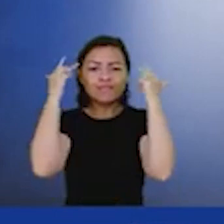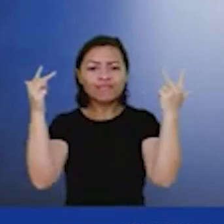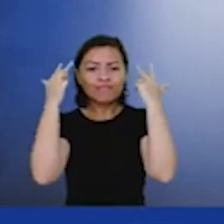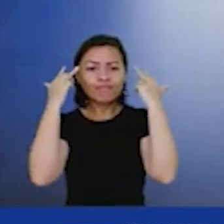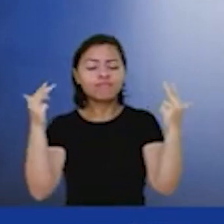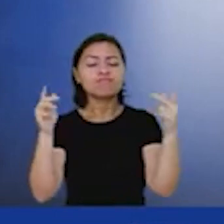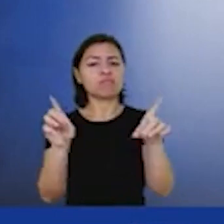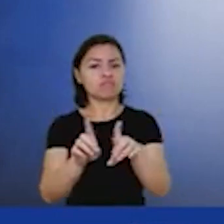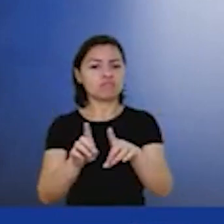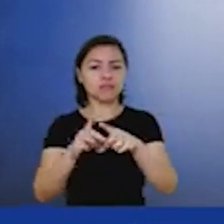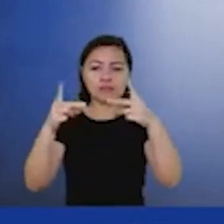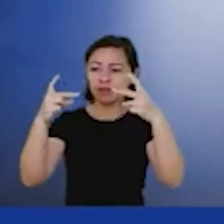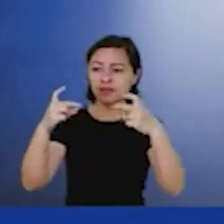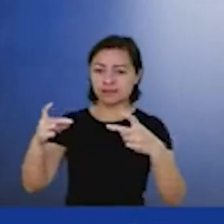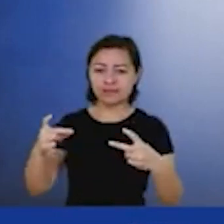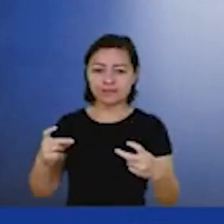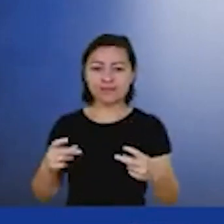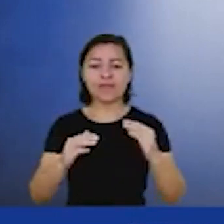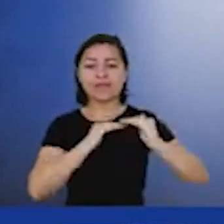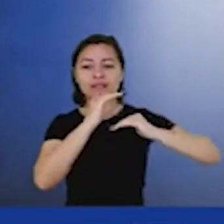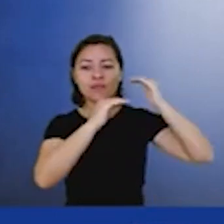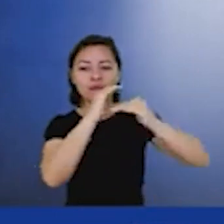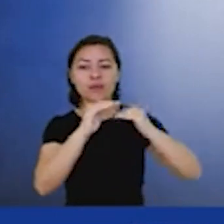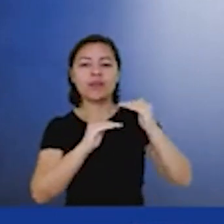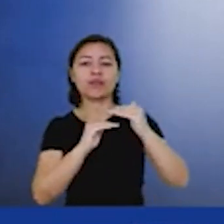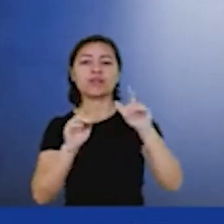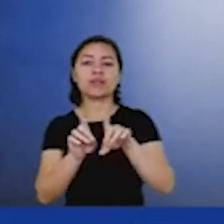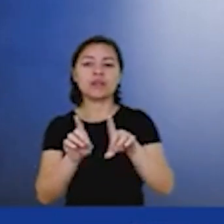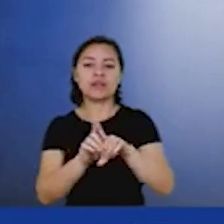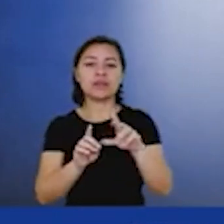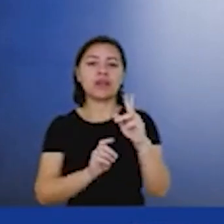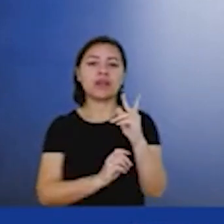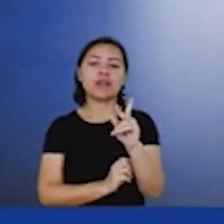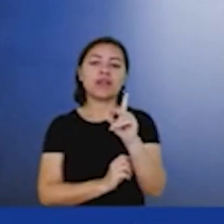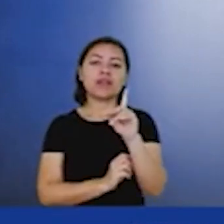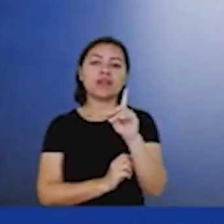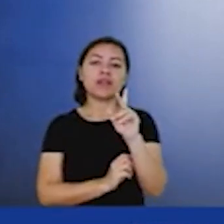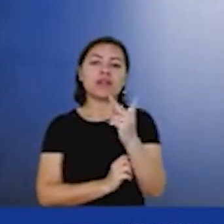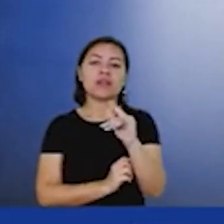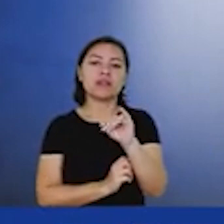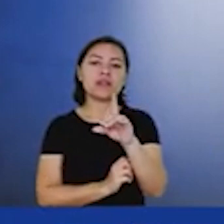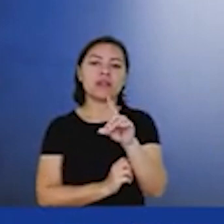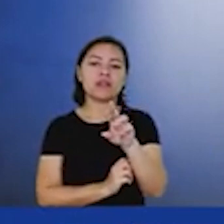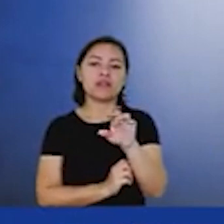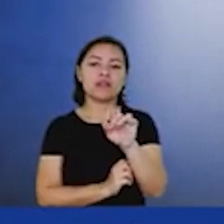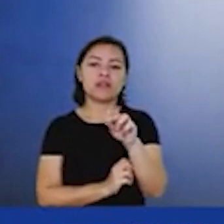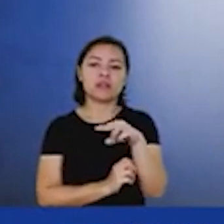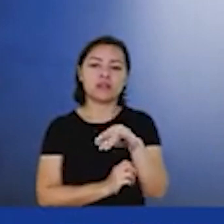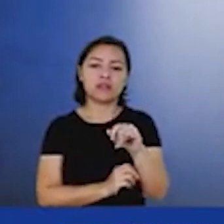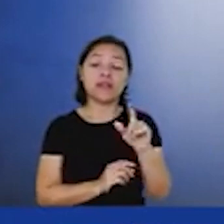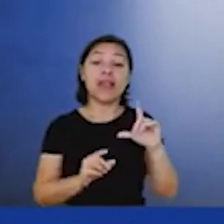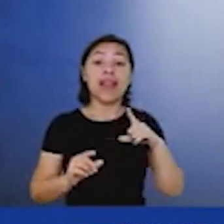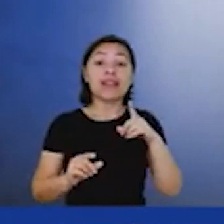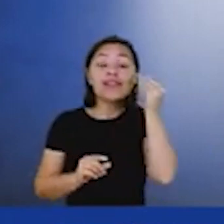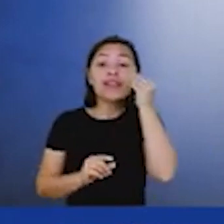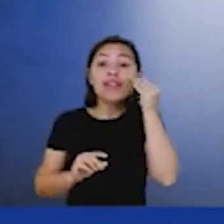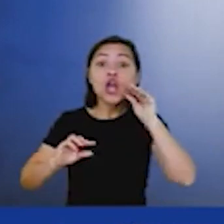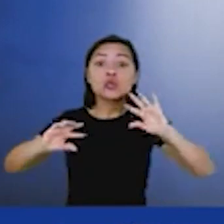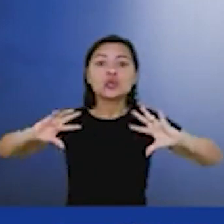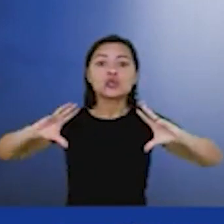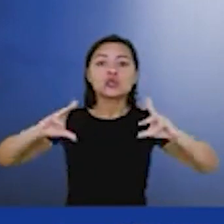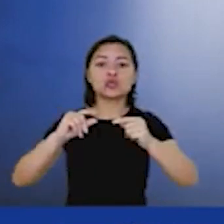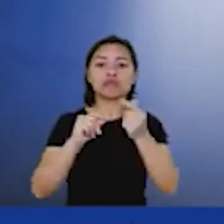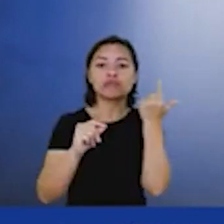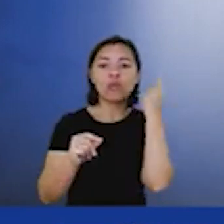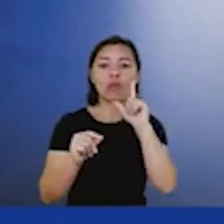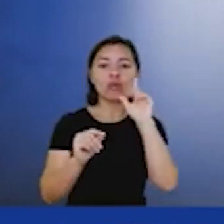e possíveis desenvolvimentos para hidrogênio que é atuar sobre toda a cadeia e aí você chega no upstream